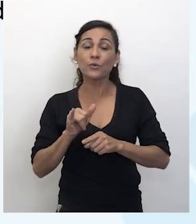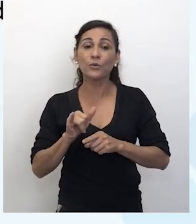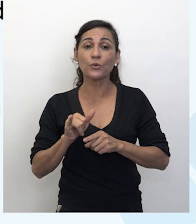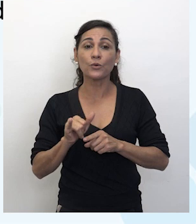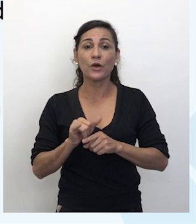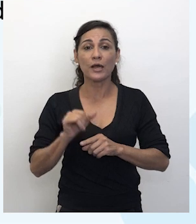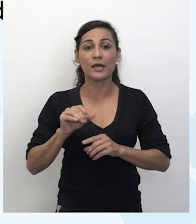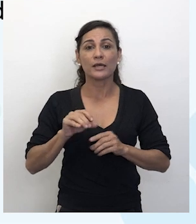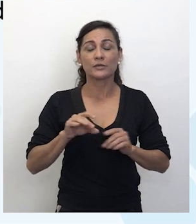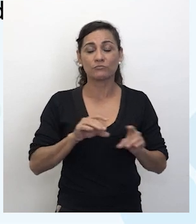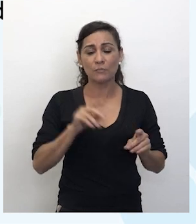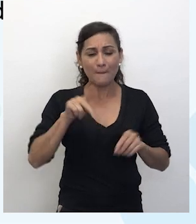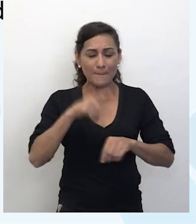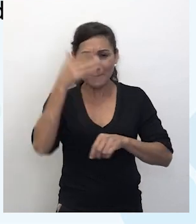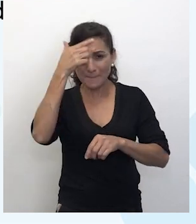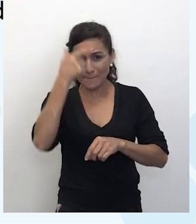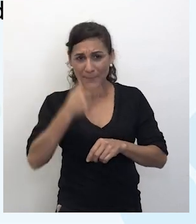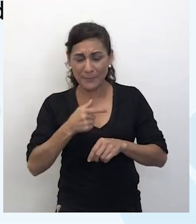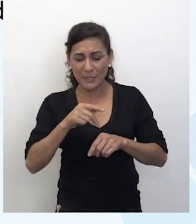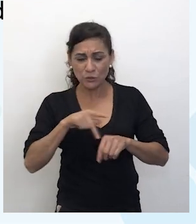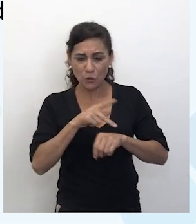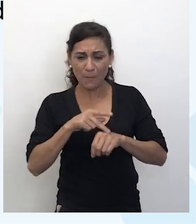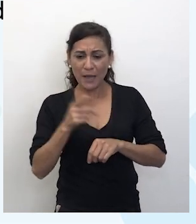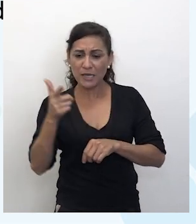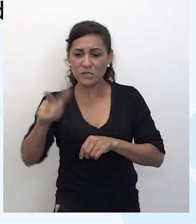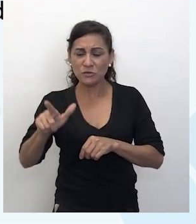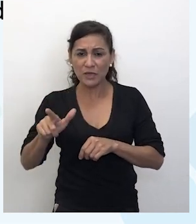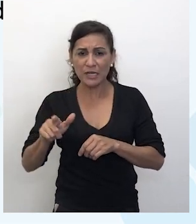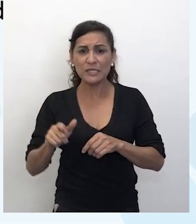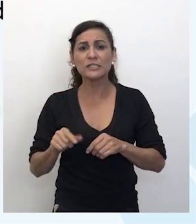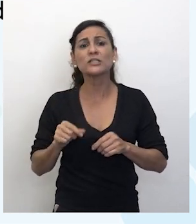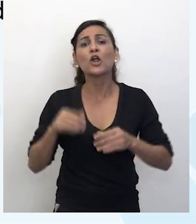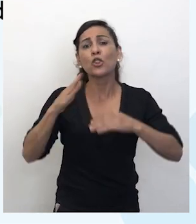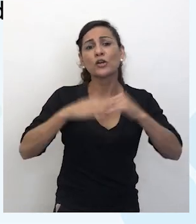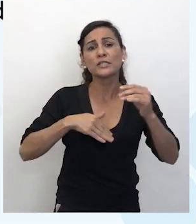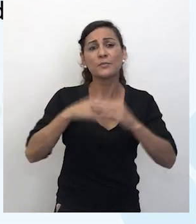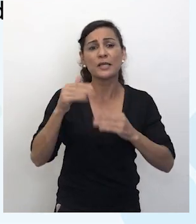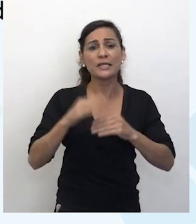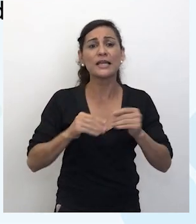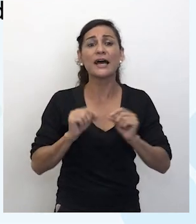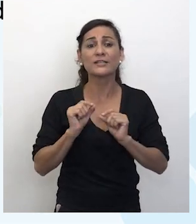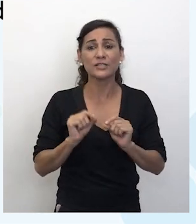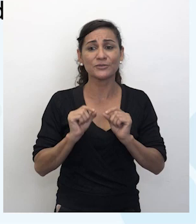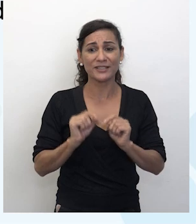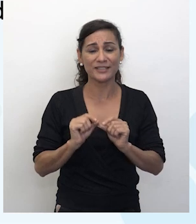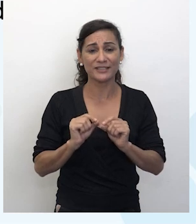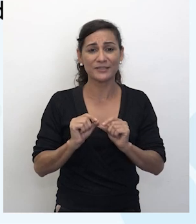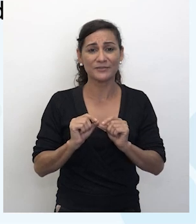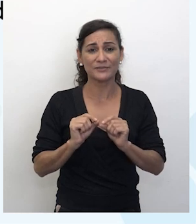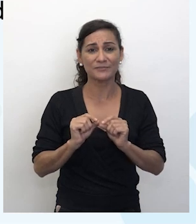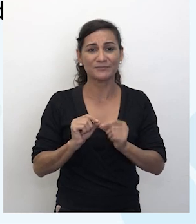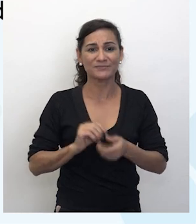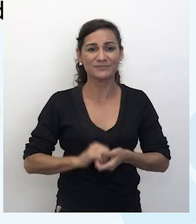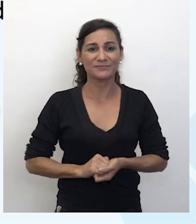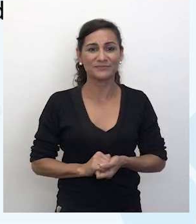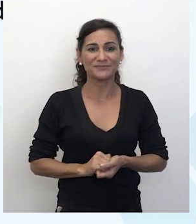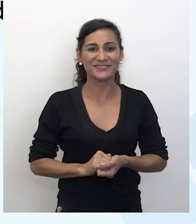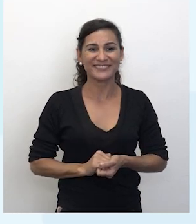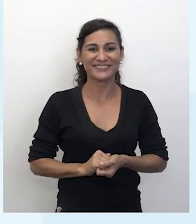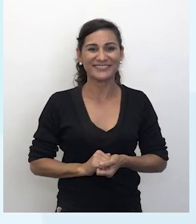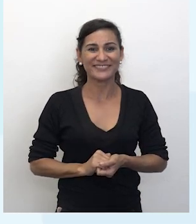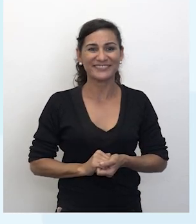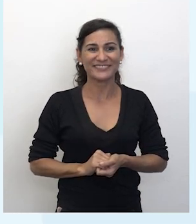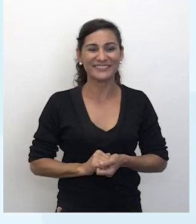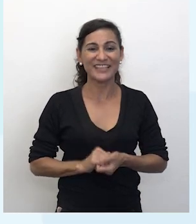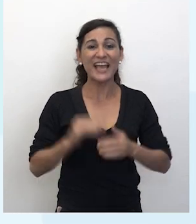aula da segunda série. Nossa habilidade... Estou tentando passar aqui... Não,